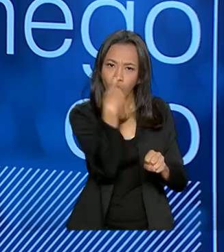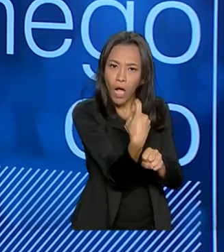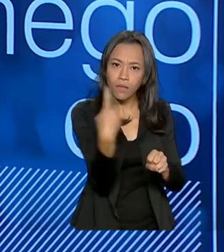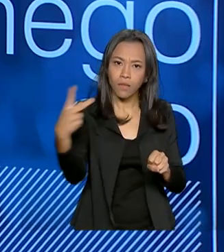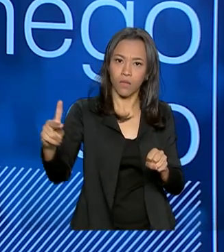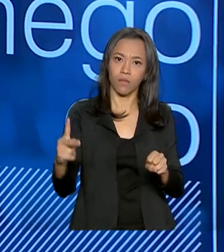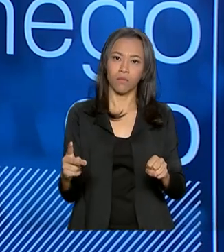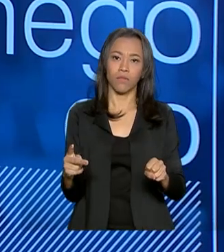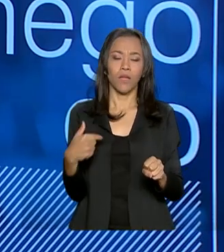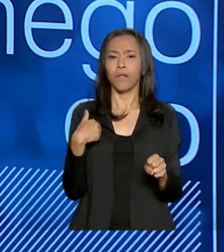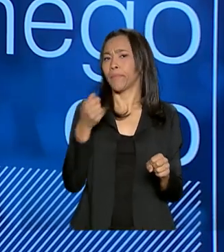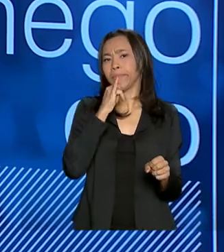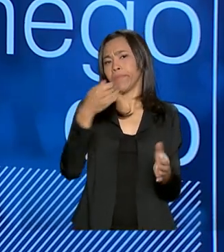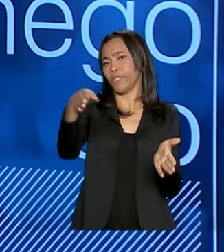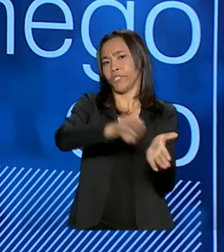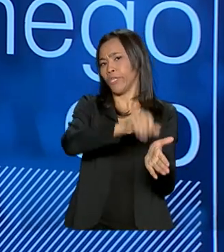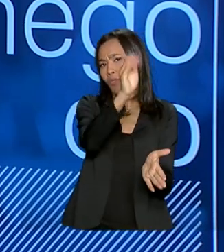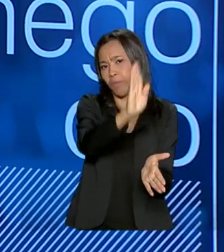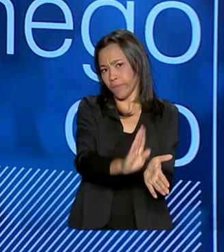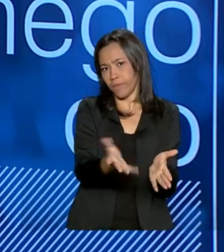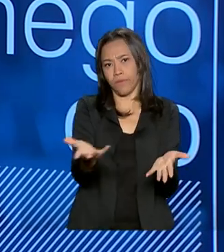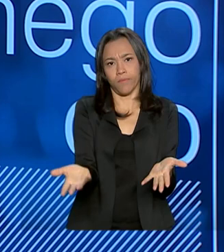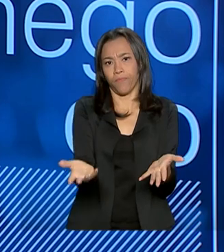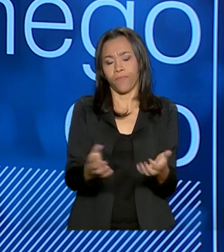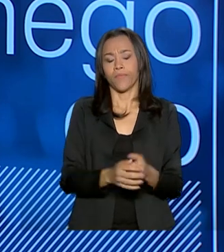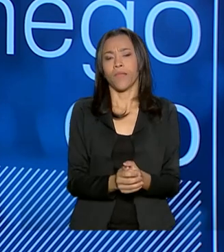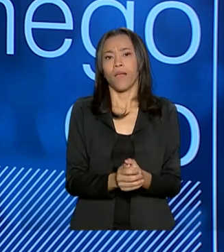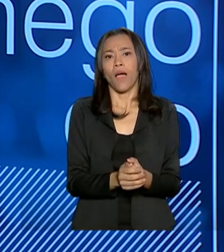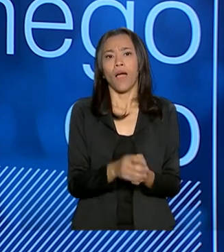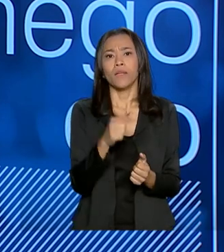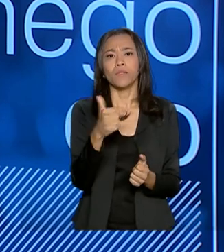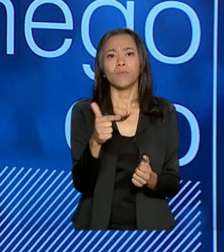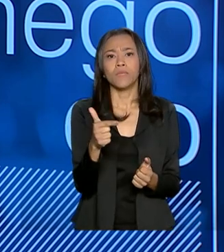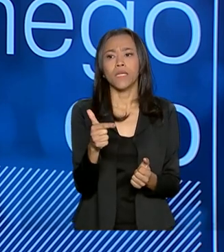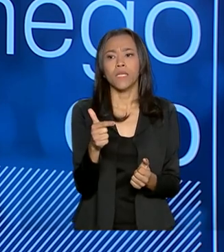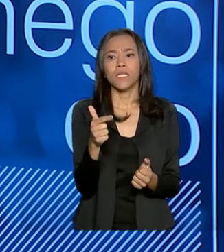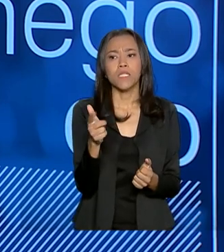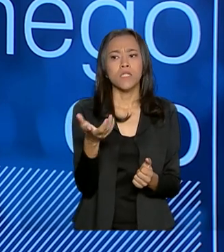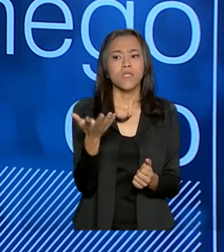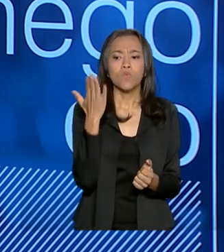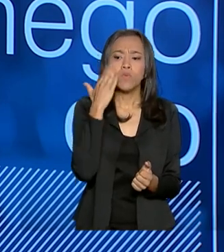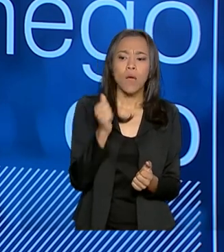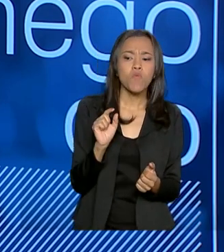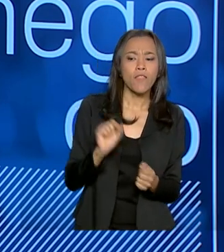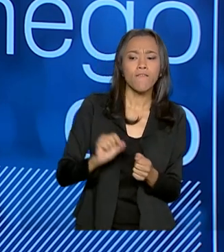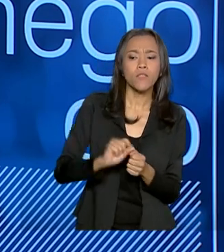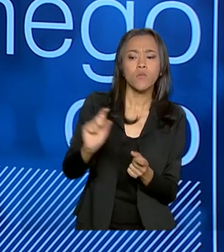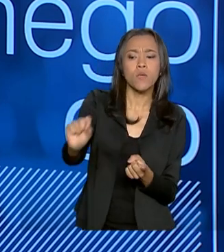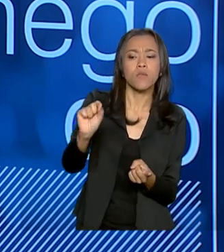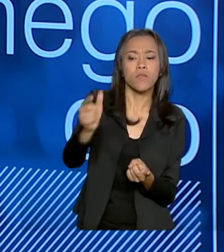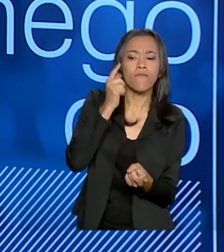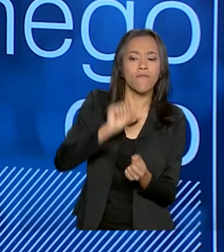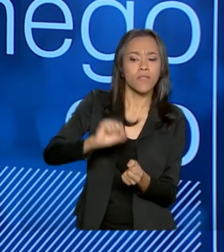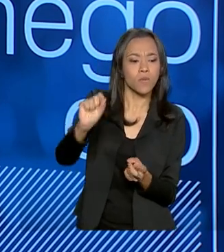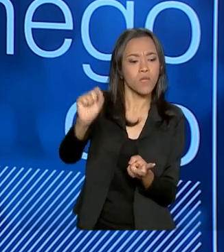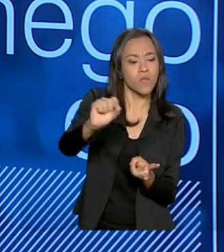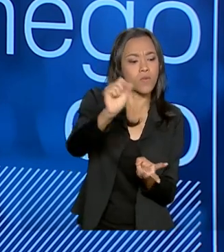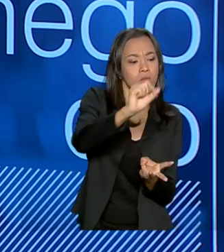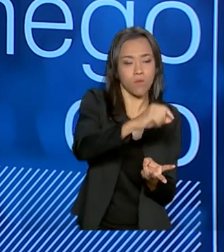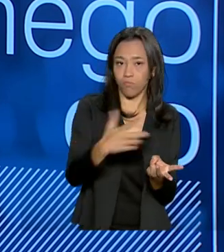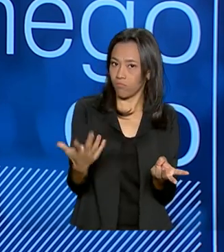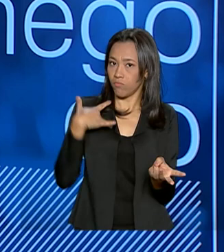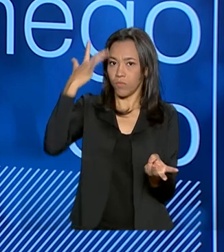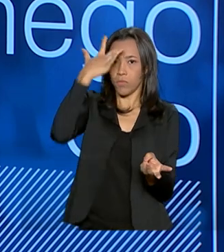Então, muitas vezes eles chegam aqui no Brasil e não há uma coordenação do que eles estão fazendo. A COSBAN tem que centralizar isso